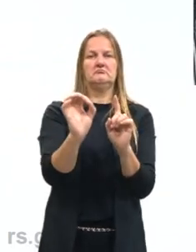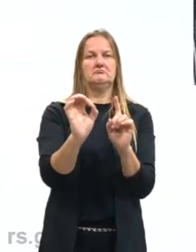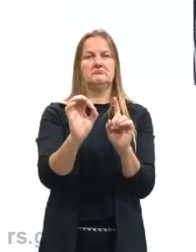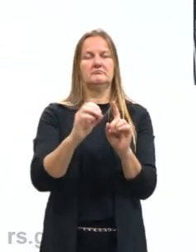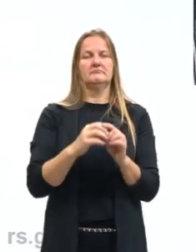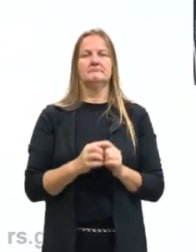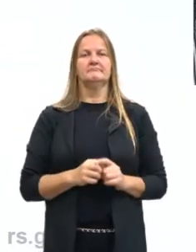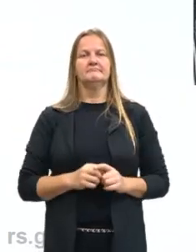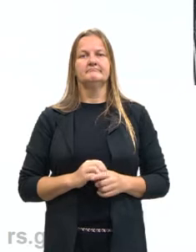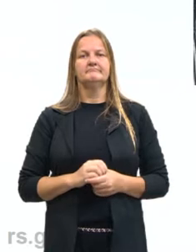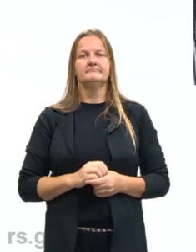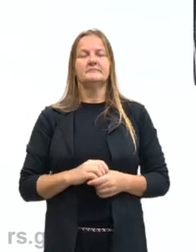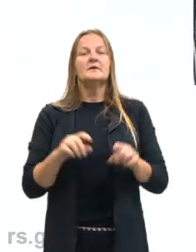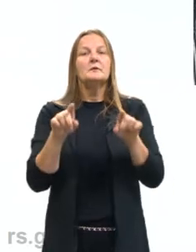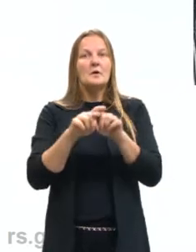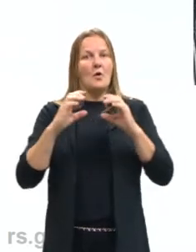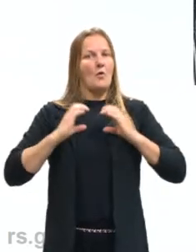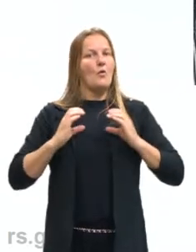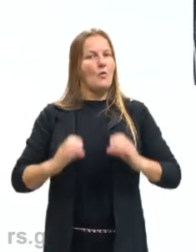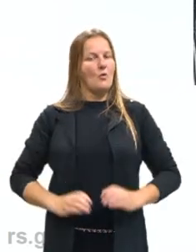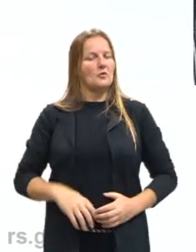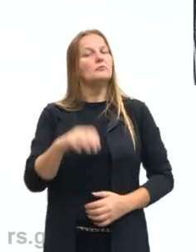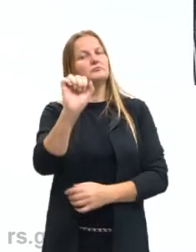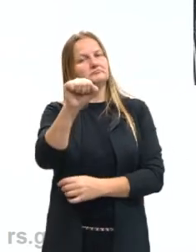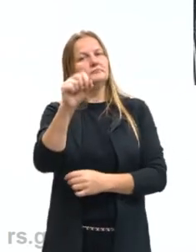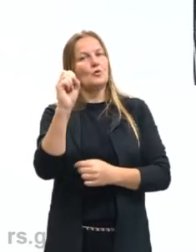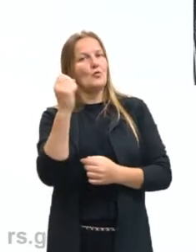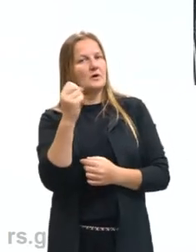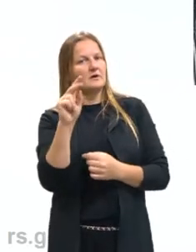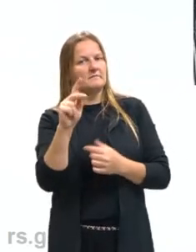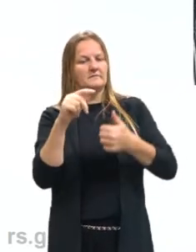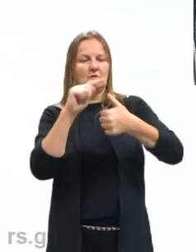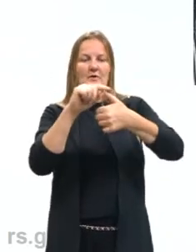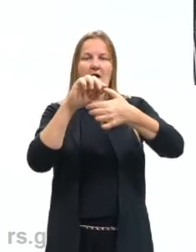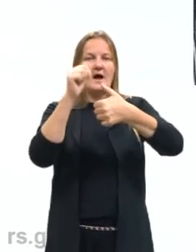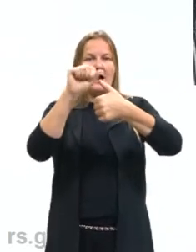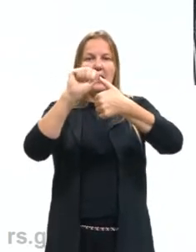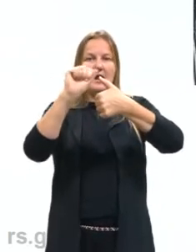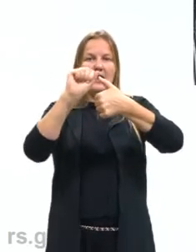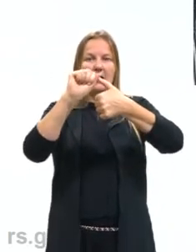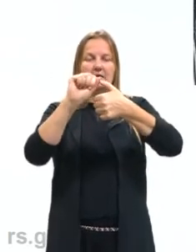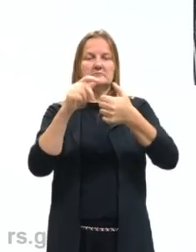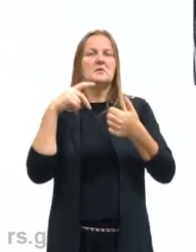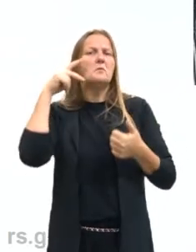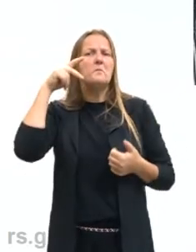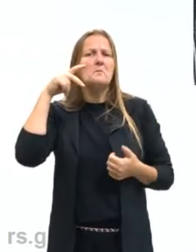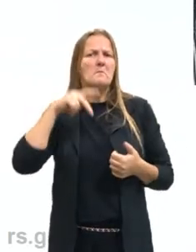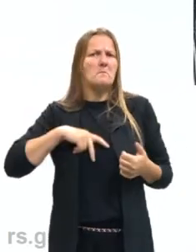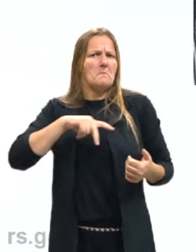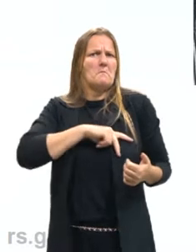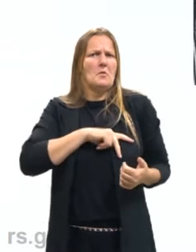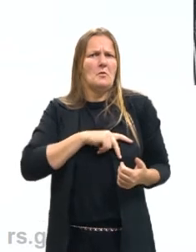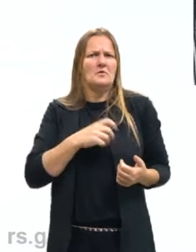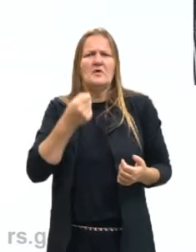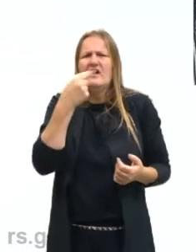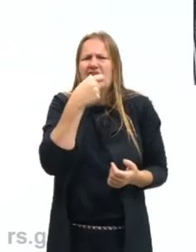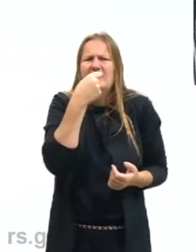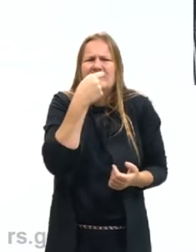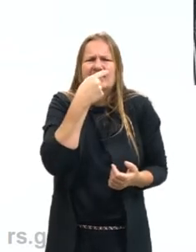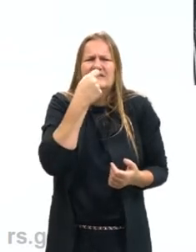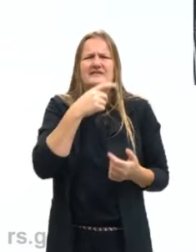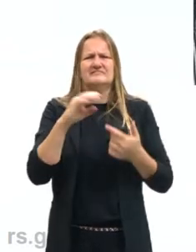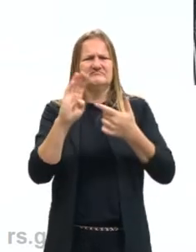direcionada. Do corpo, sim, fala do corpo. Do público, da ironia,